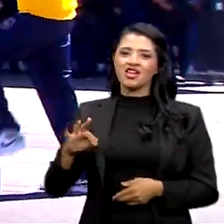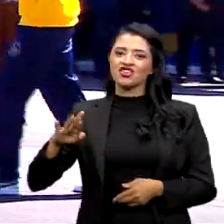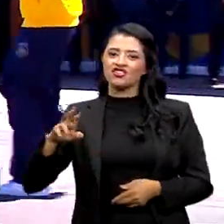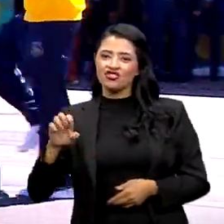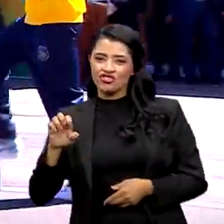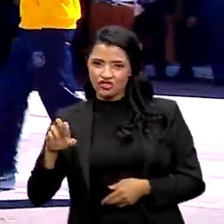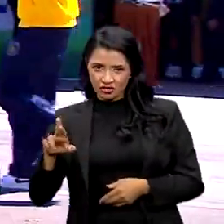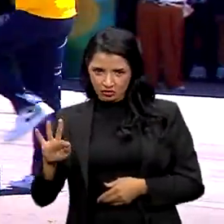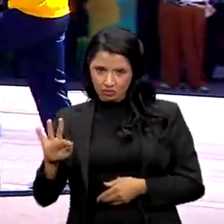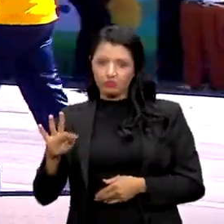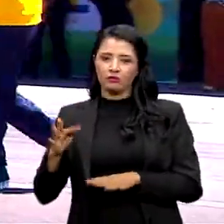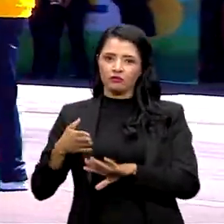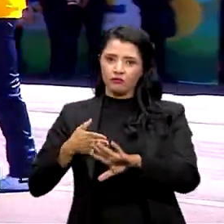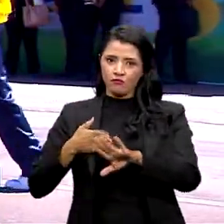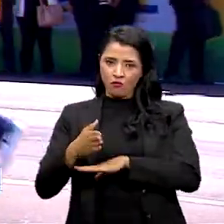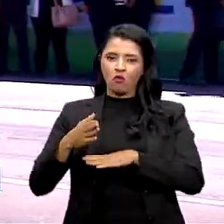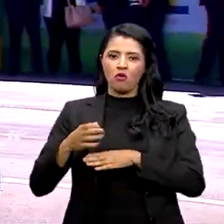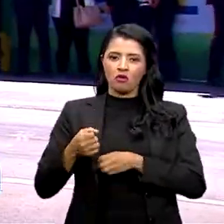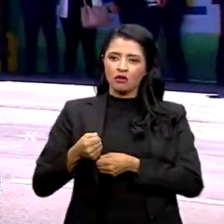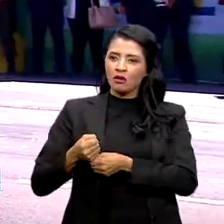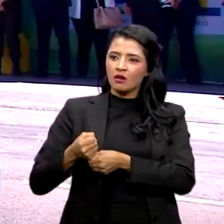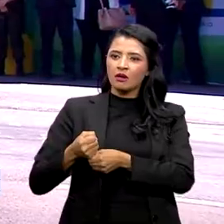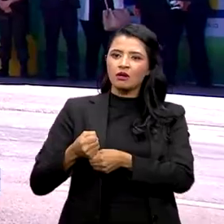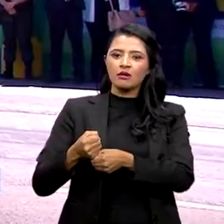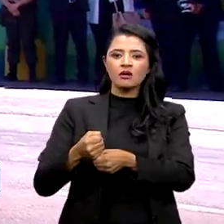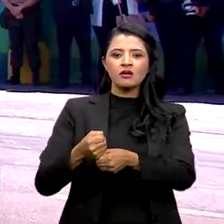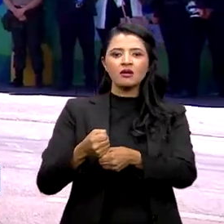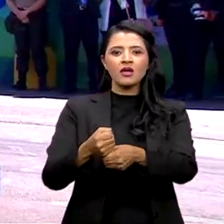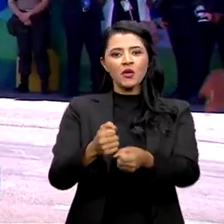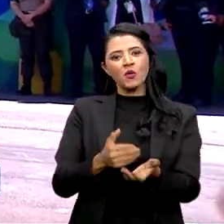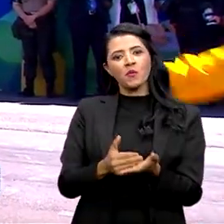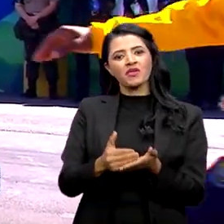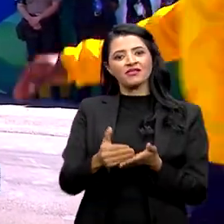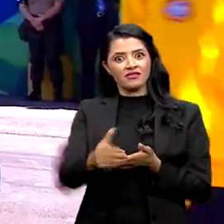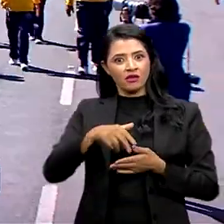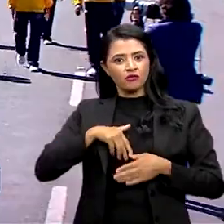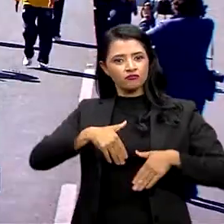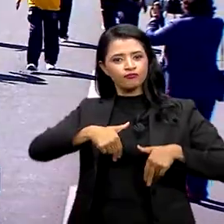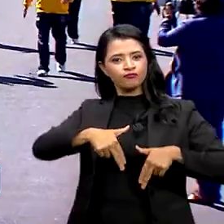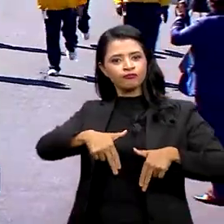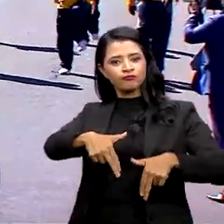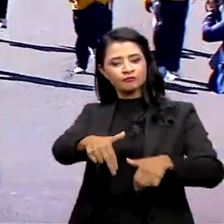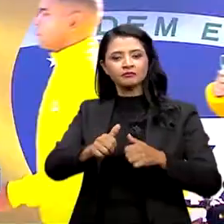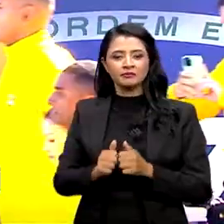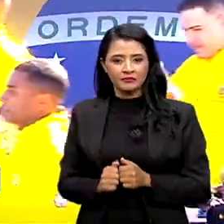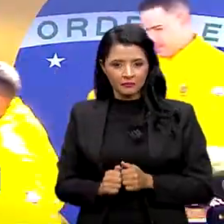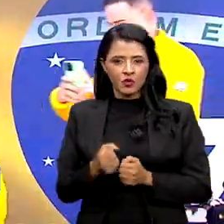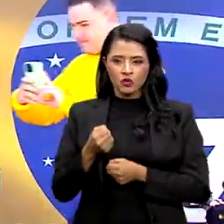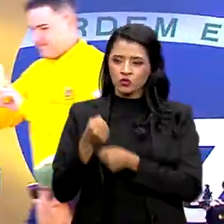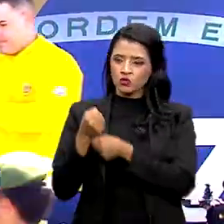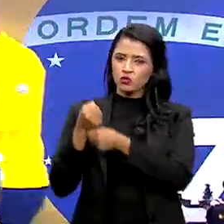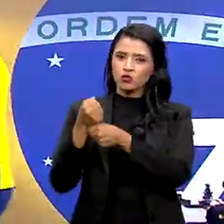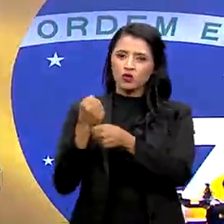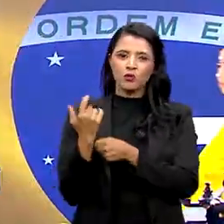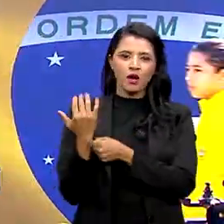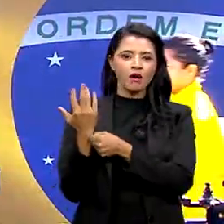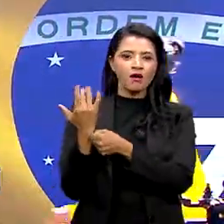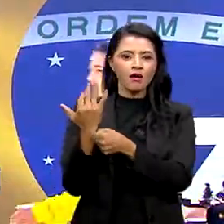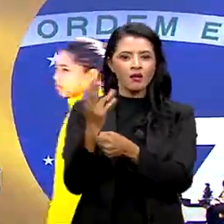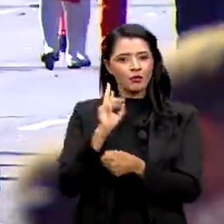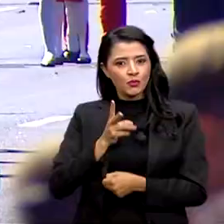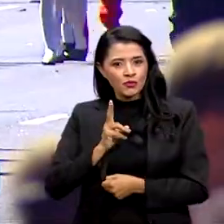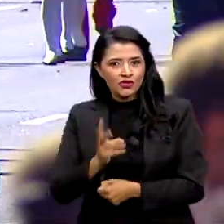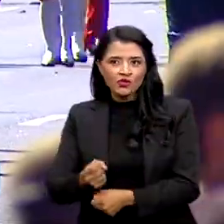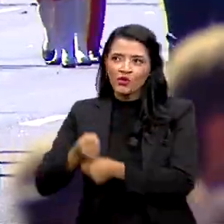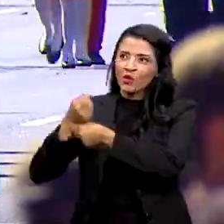fez passagem pela esplanada dos ministérios, iniciando o desfile. A chama em Brasília é mantida acesa na